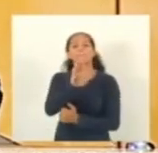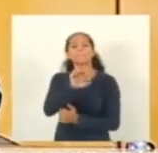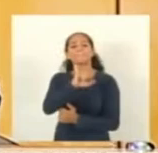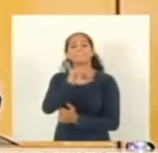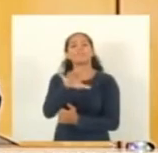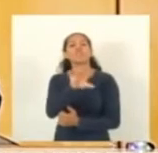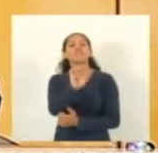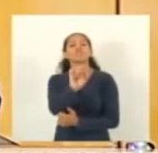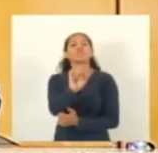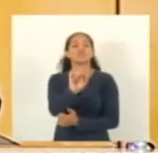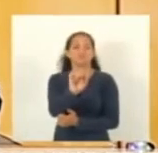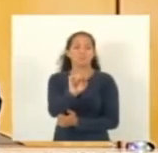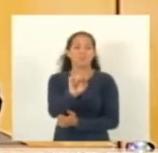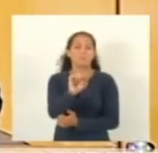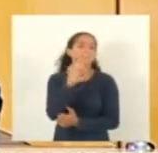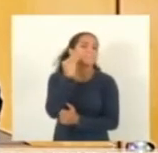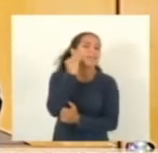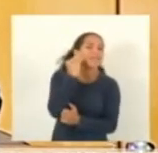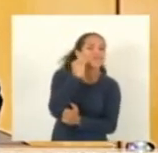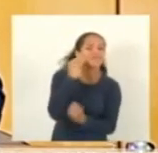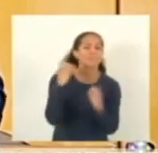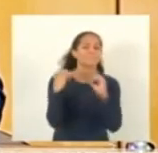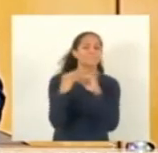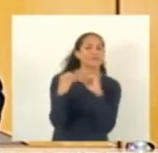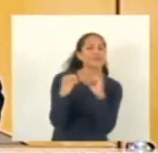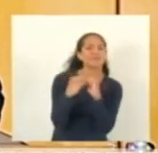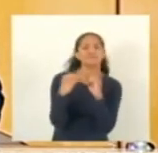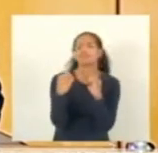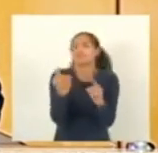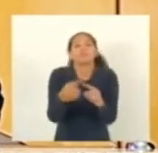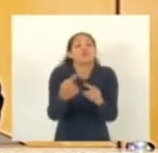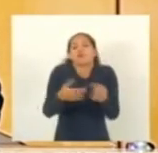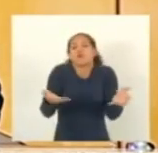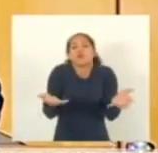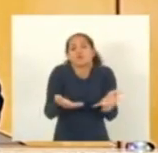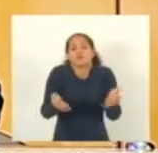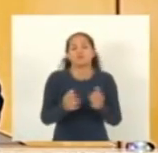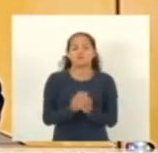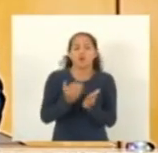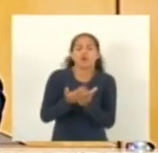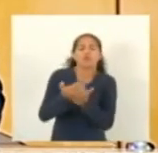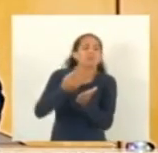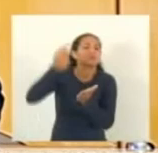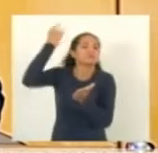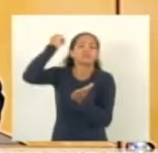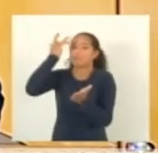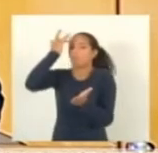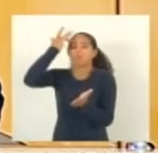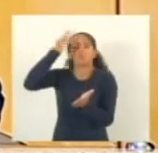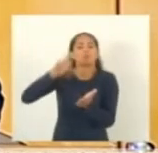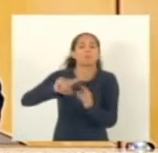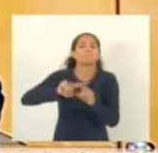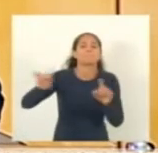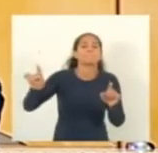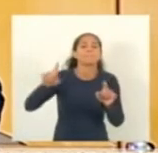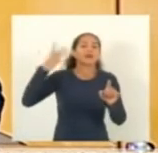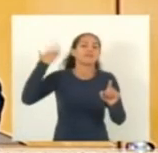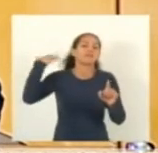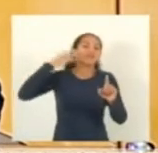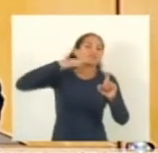origem do dia internacional não se sabe ao certo como começou mas segundo uma lenda